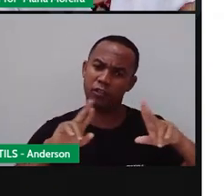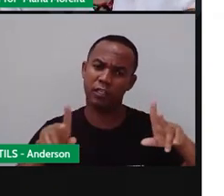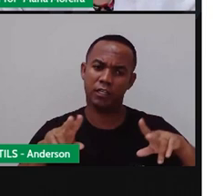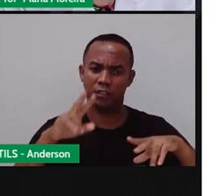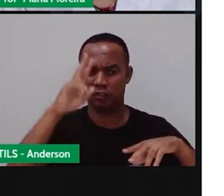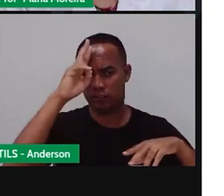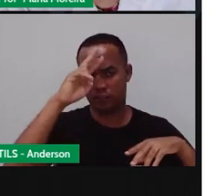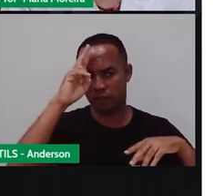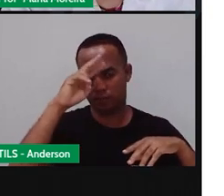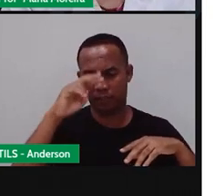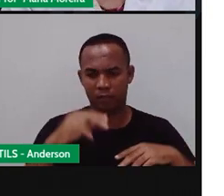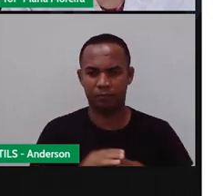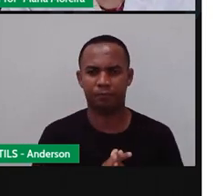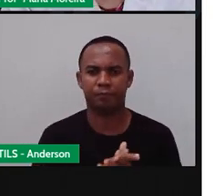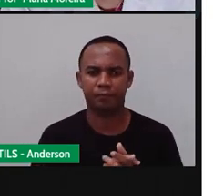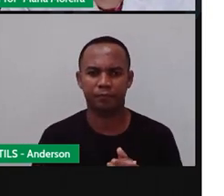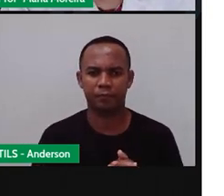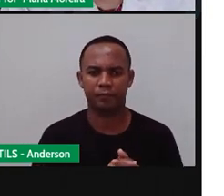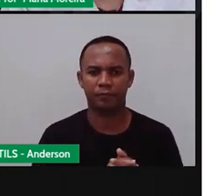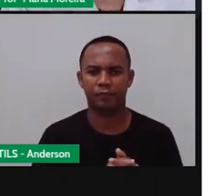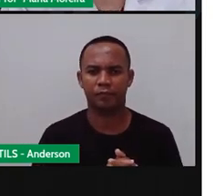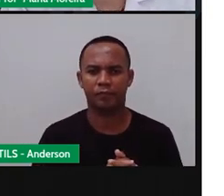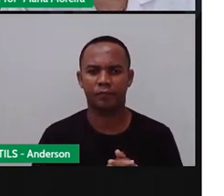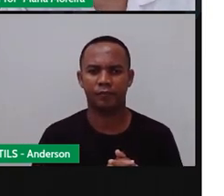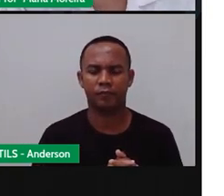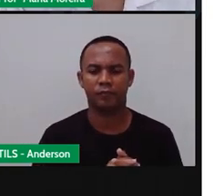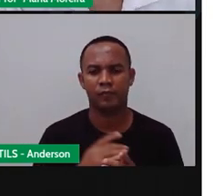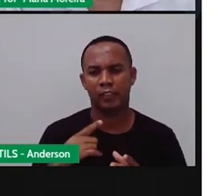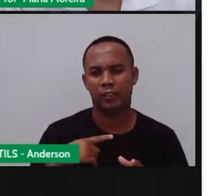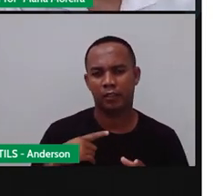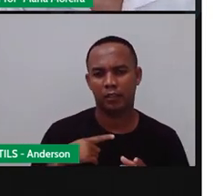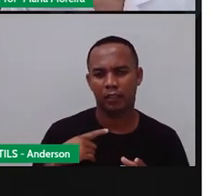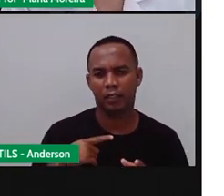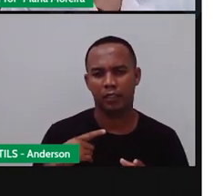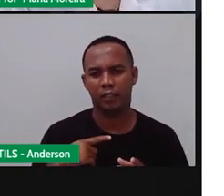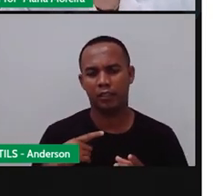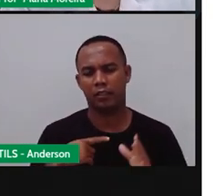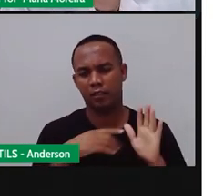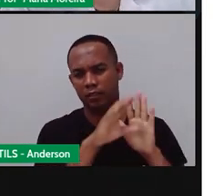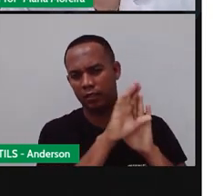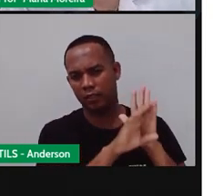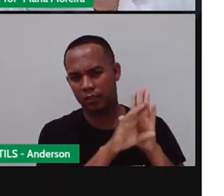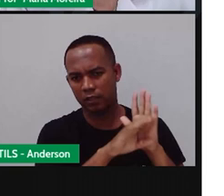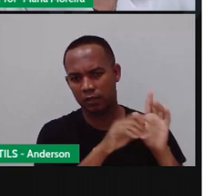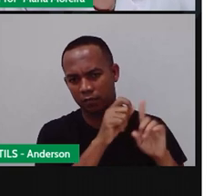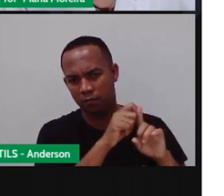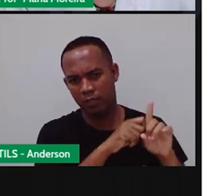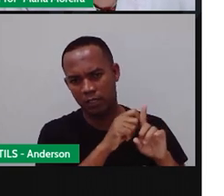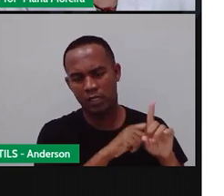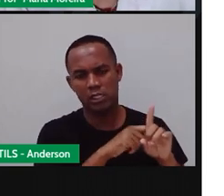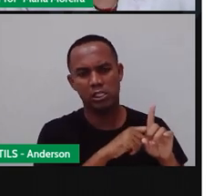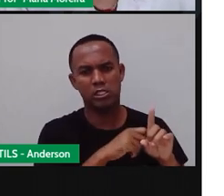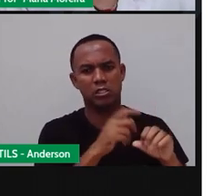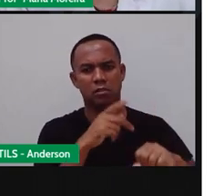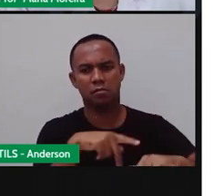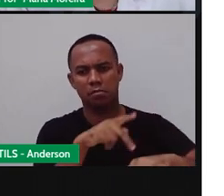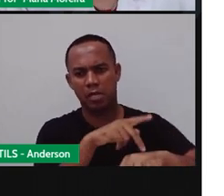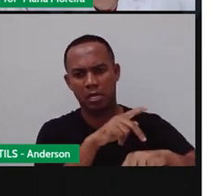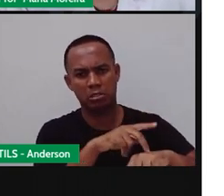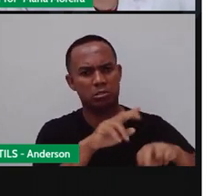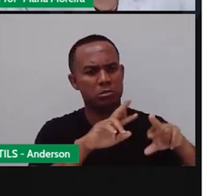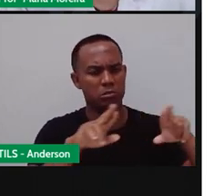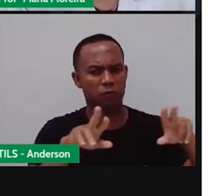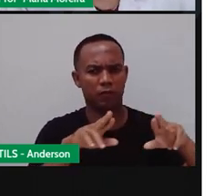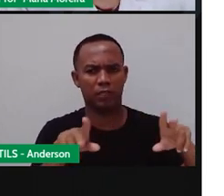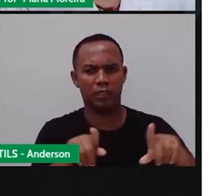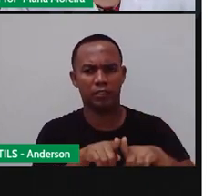que a PRO trouxe aqui em uma das aulas um calendário maia. E aí tem o calendário maia, o calendário asteca, o nosso gregoriano. Tem outros tipos de calendário.